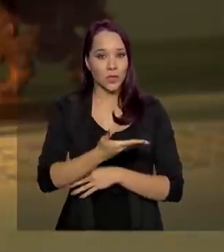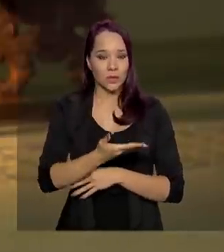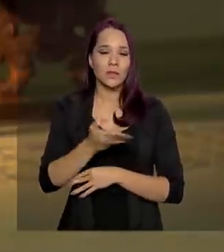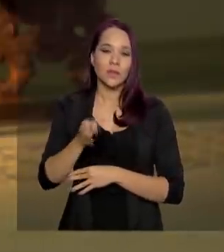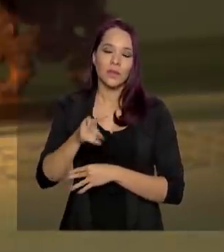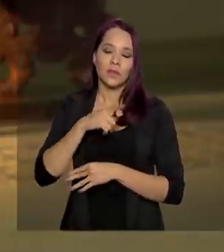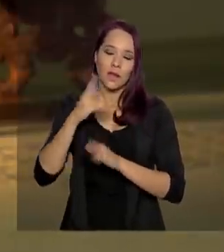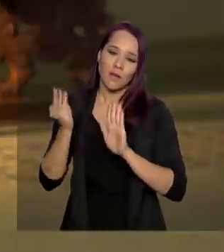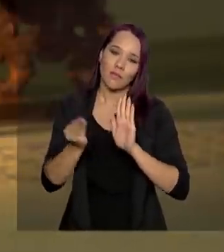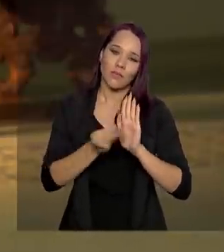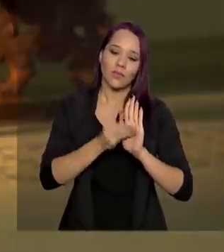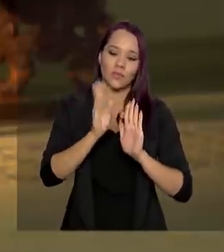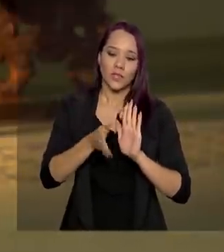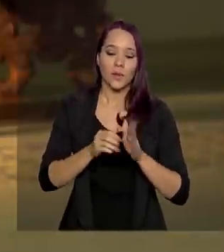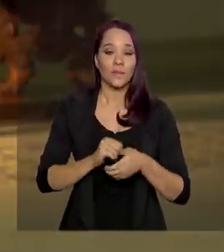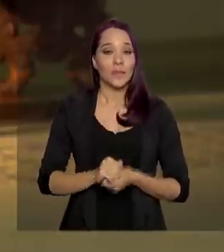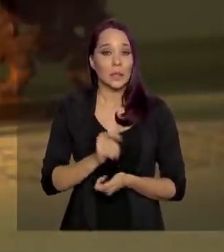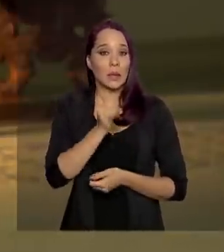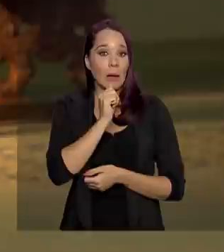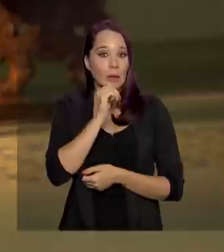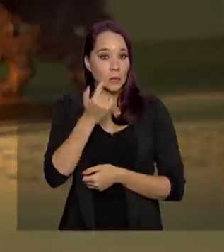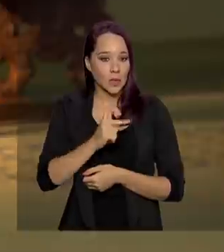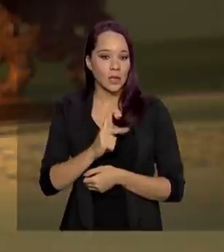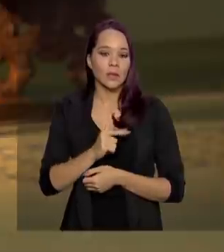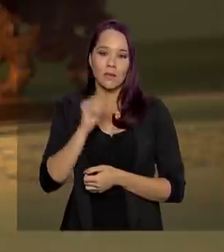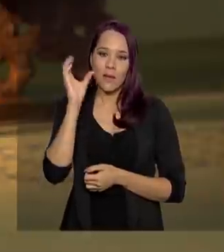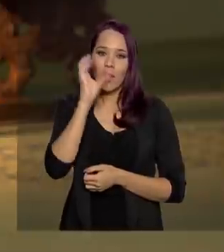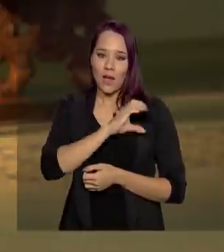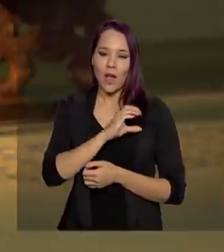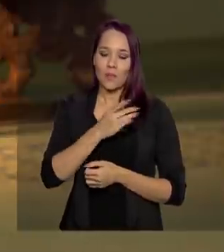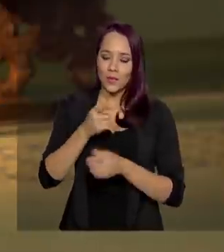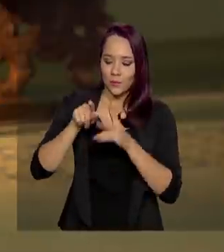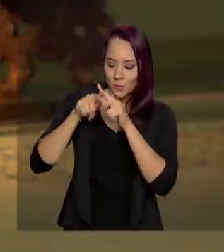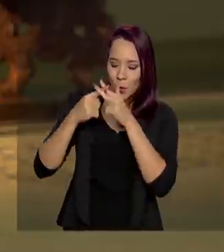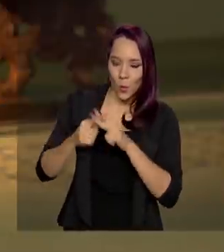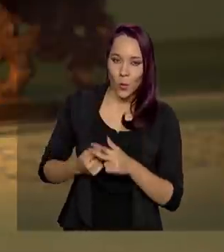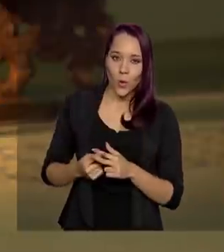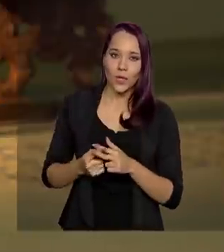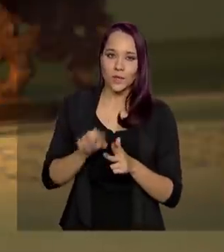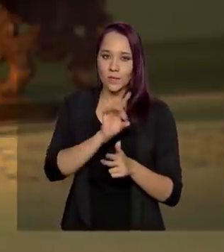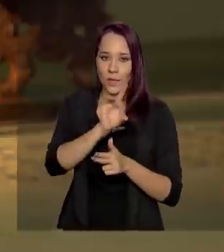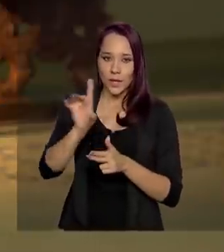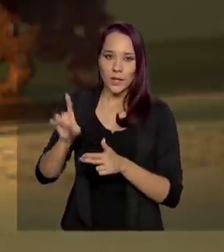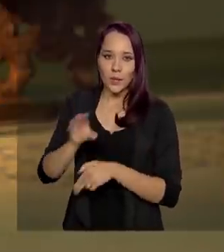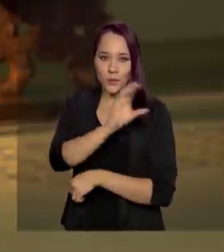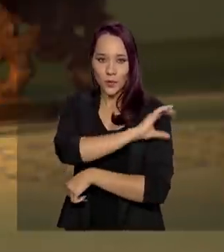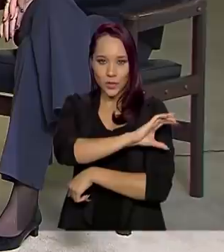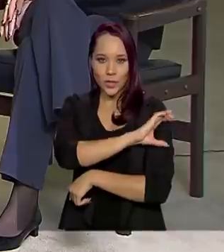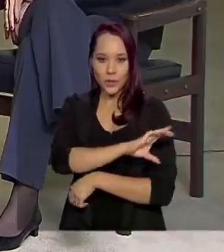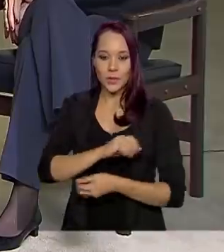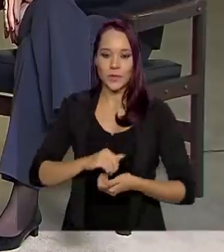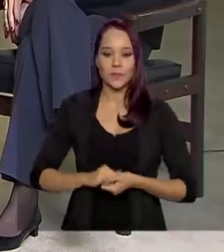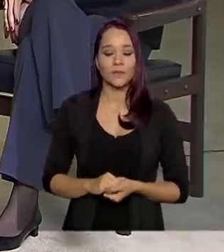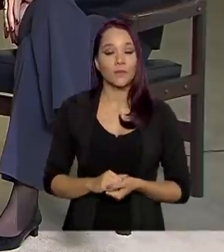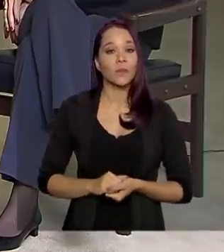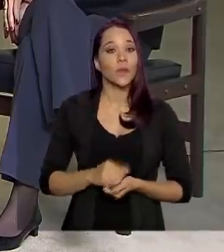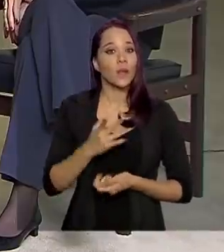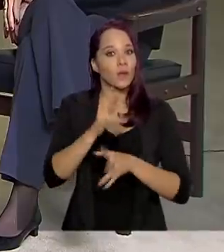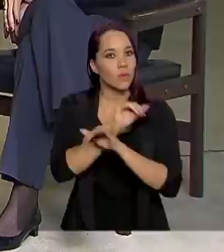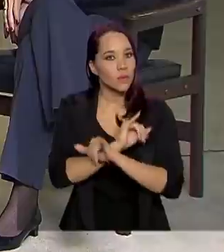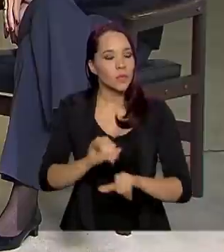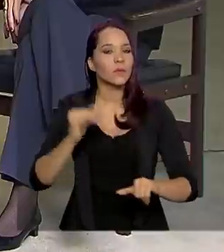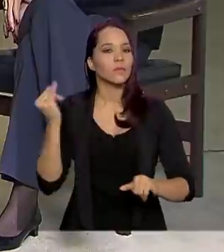estão estabelecidos e aqueles que não estão, rapidamente, a gente, então, sugere a correção para cada um dos nossos coordenadores que estão na conta. Uma informação